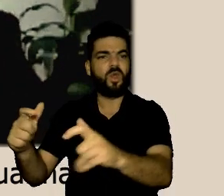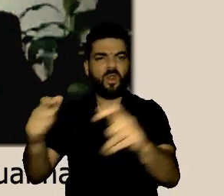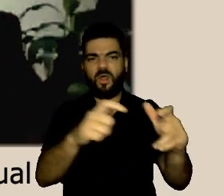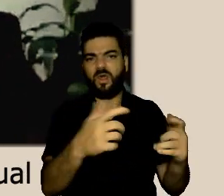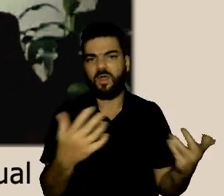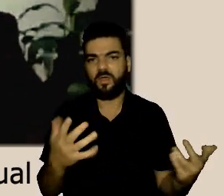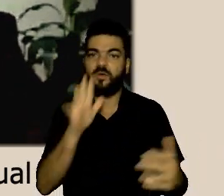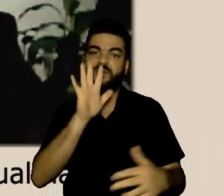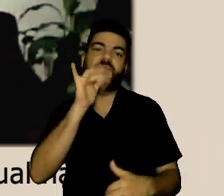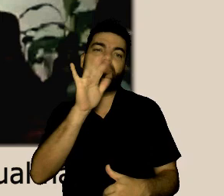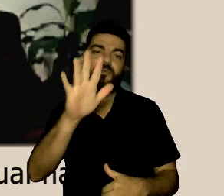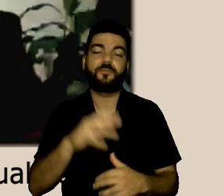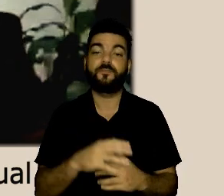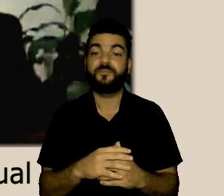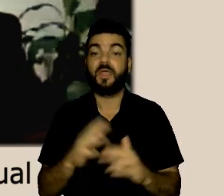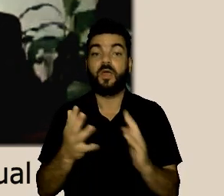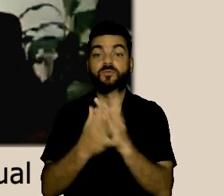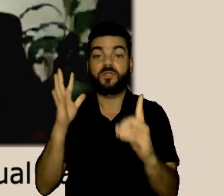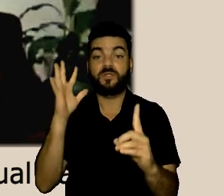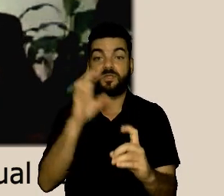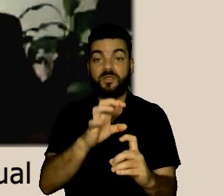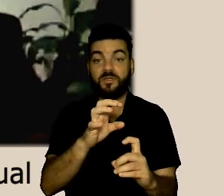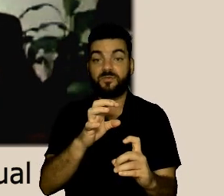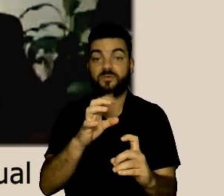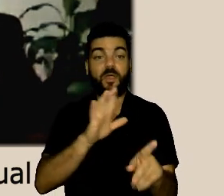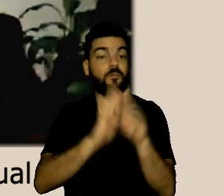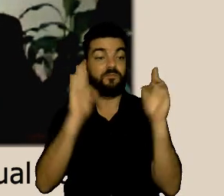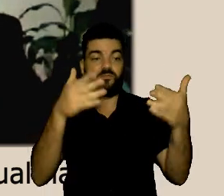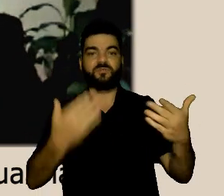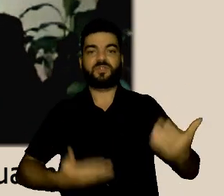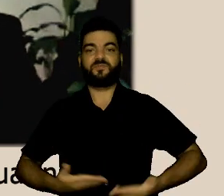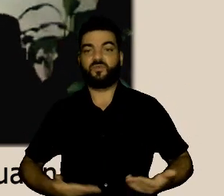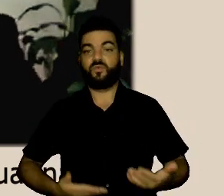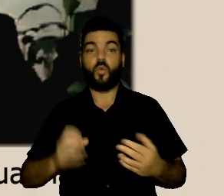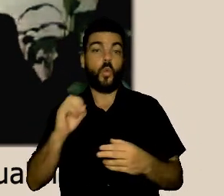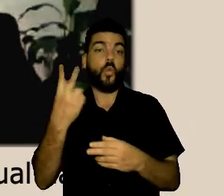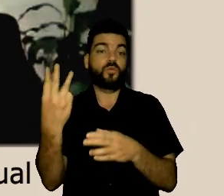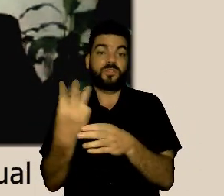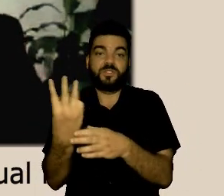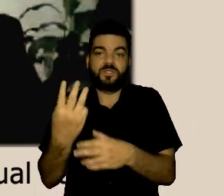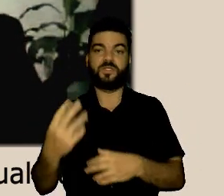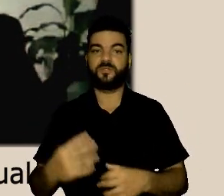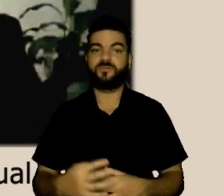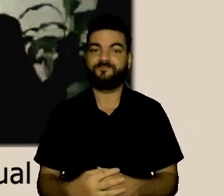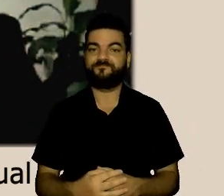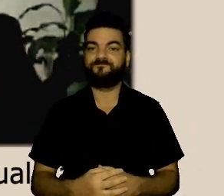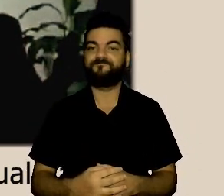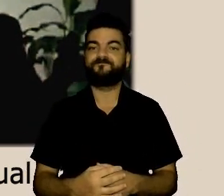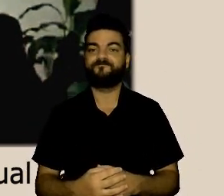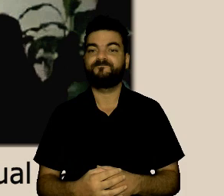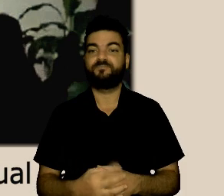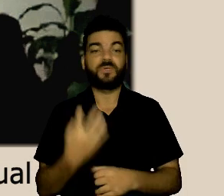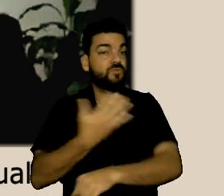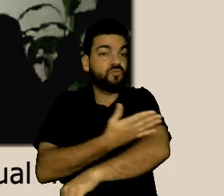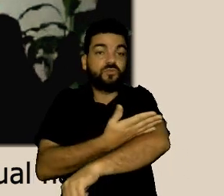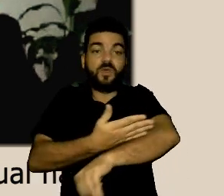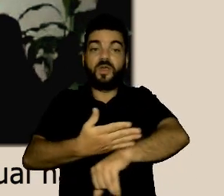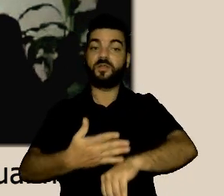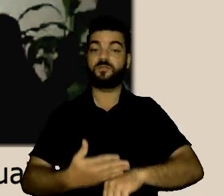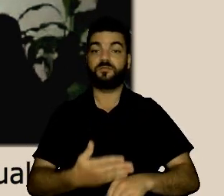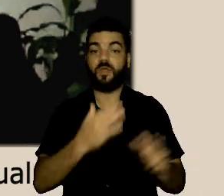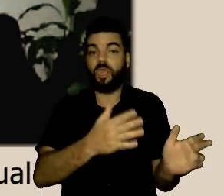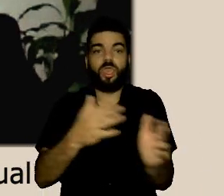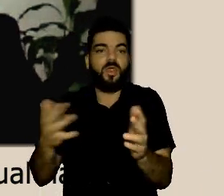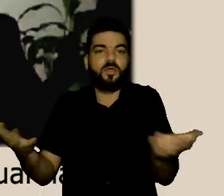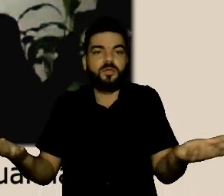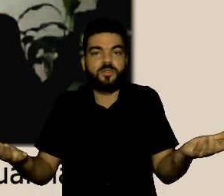do município também envolve munícipes porque a nossa realidade é que de fato os nossos assédios acabam sendo muito ligados aos servidores ou